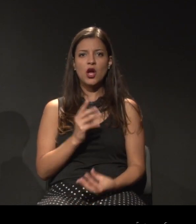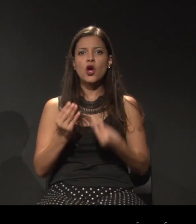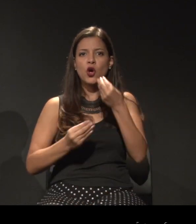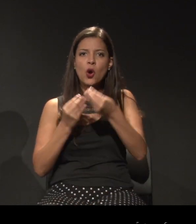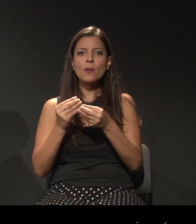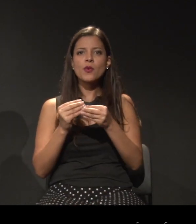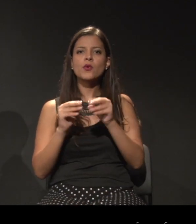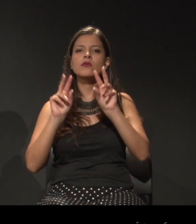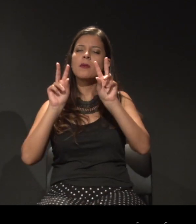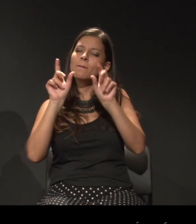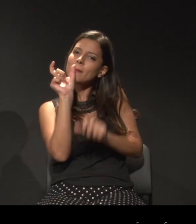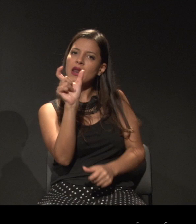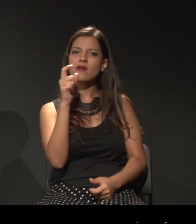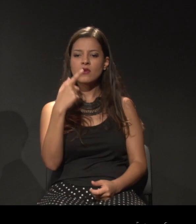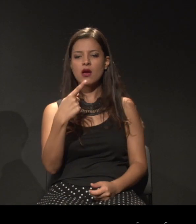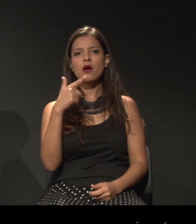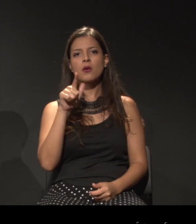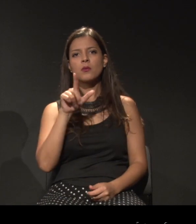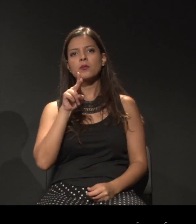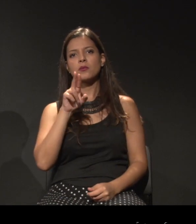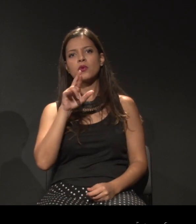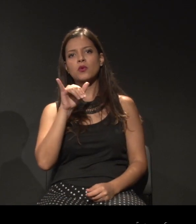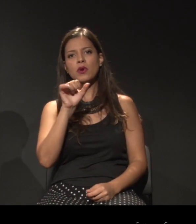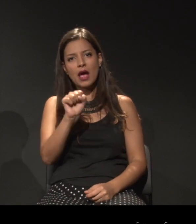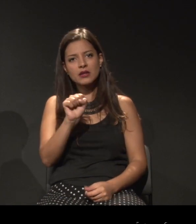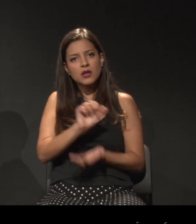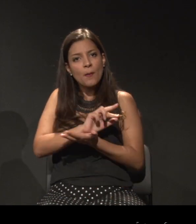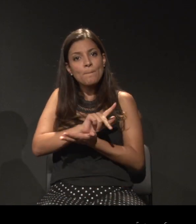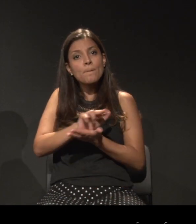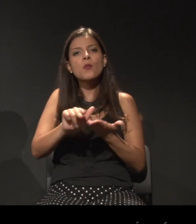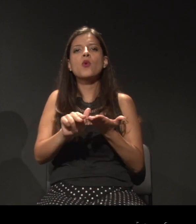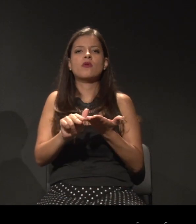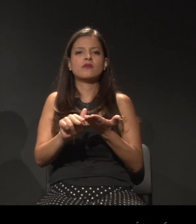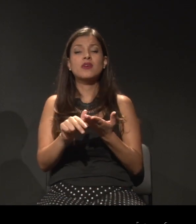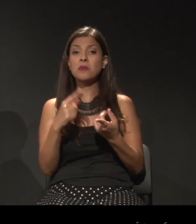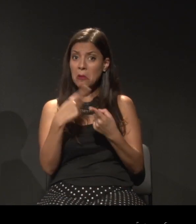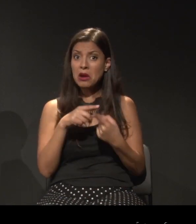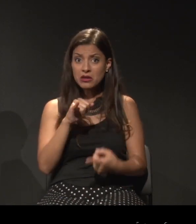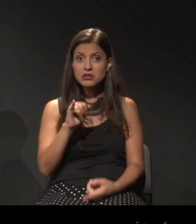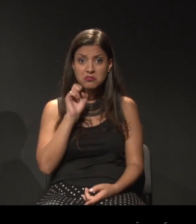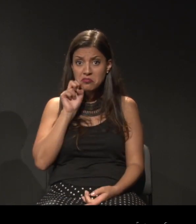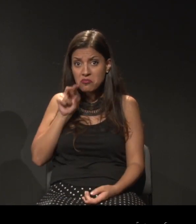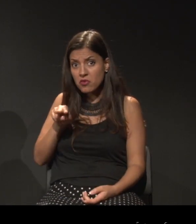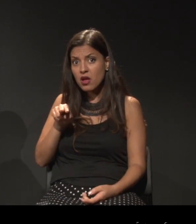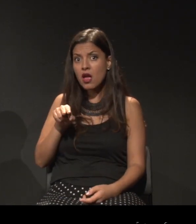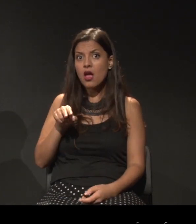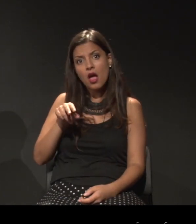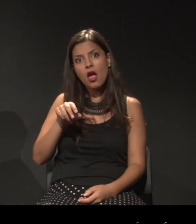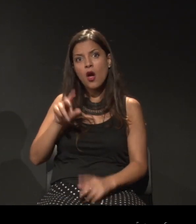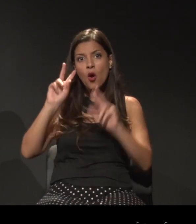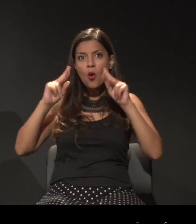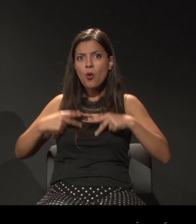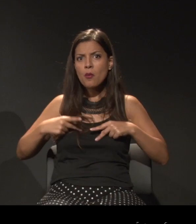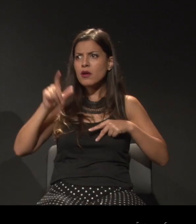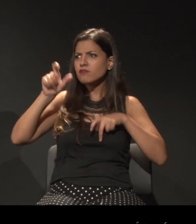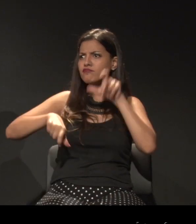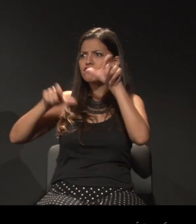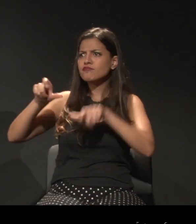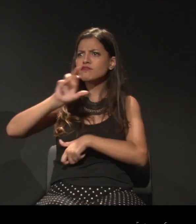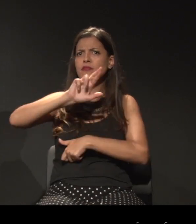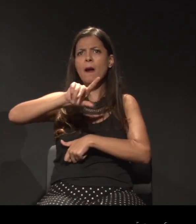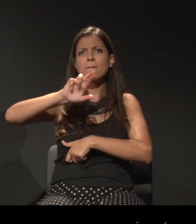plurais. Pois, se a gente analisar a pluralidade humana, é algo óbvio.